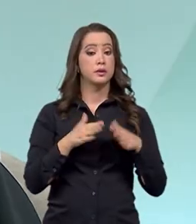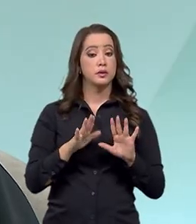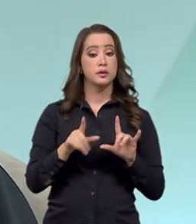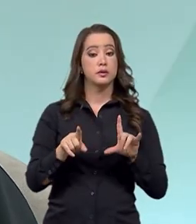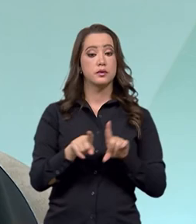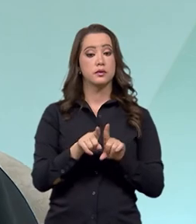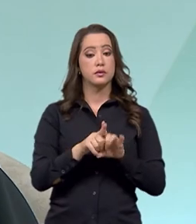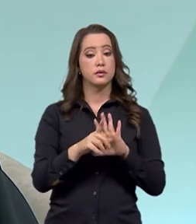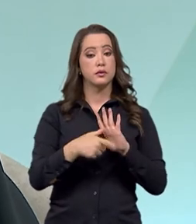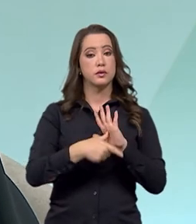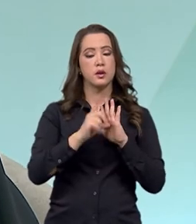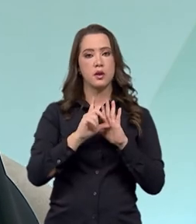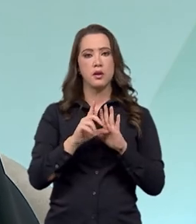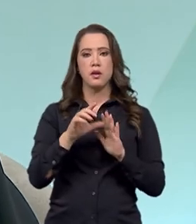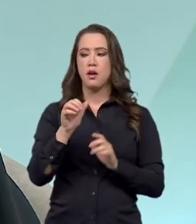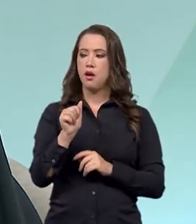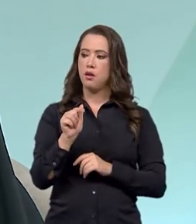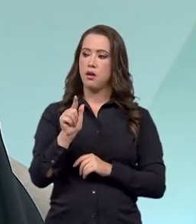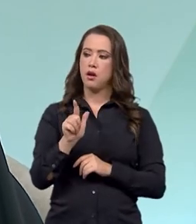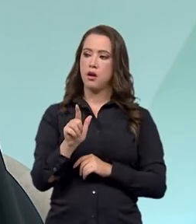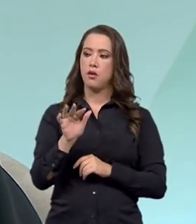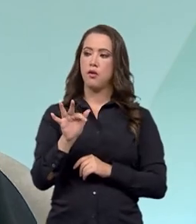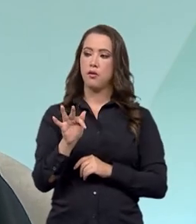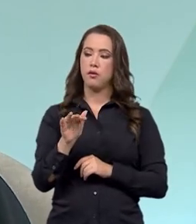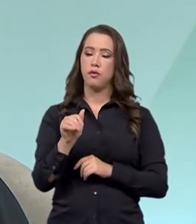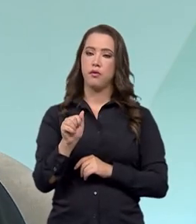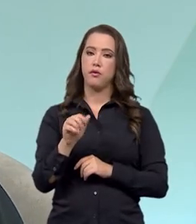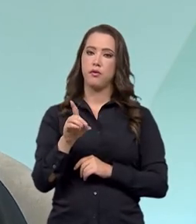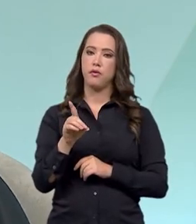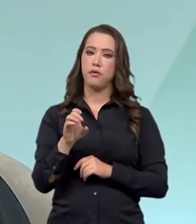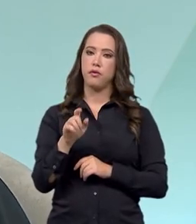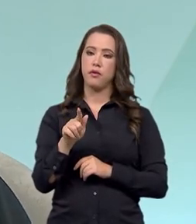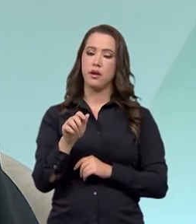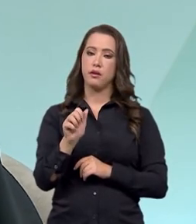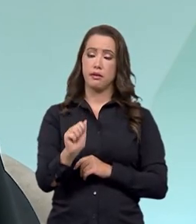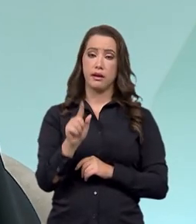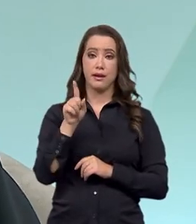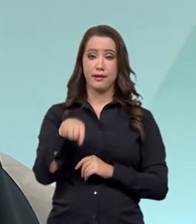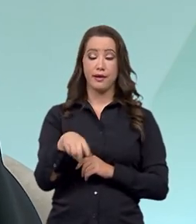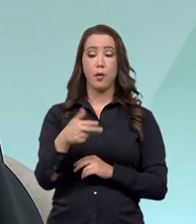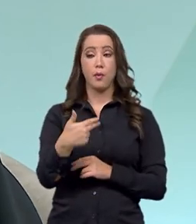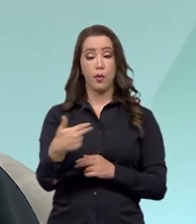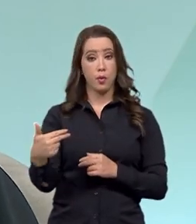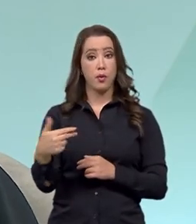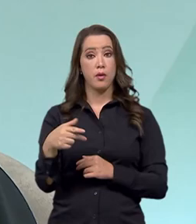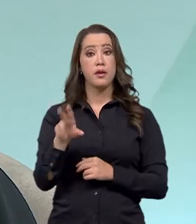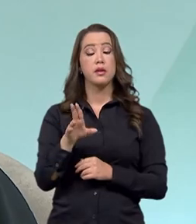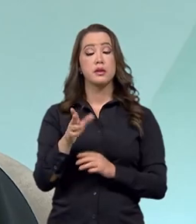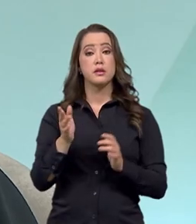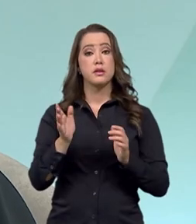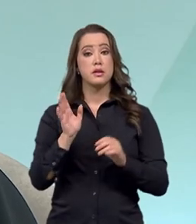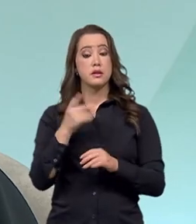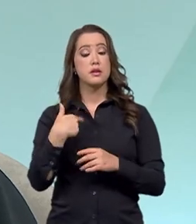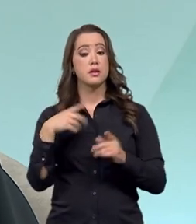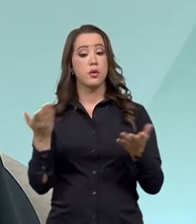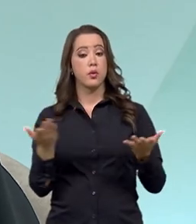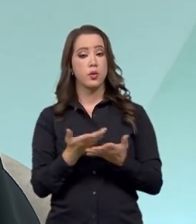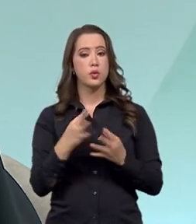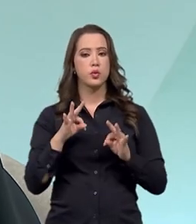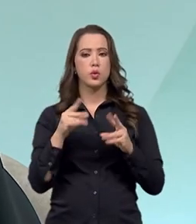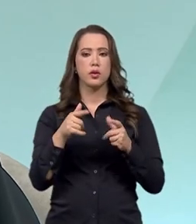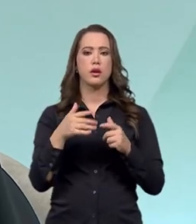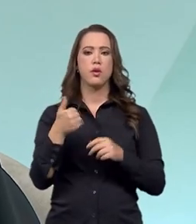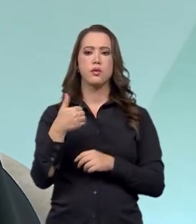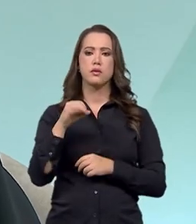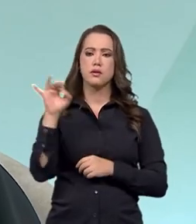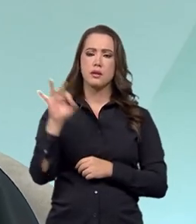antiga alfândega em Florianópolis, Santa Catarina. É um bem tombado que foi totalmente restaurado e